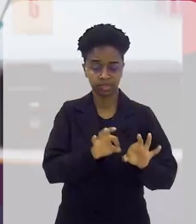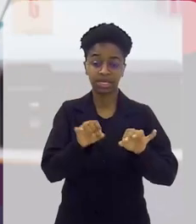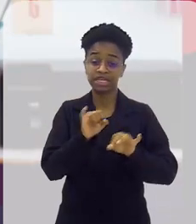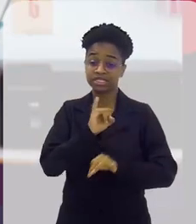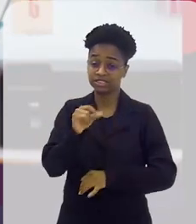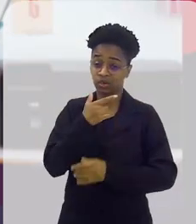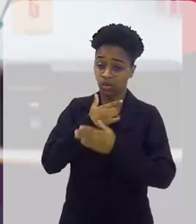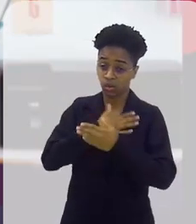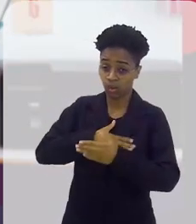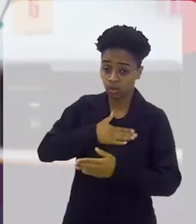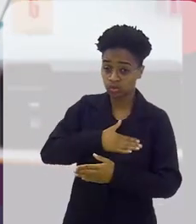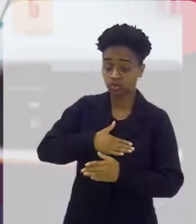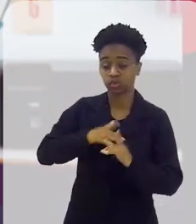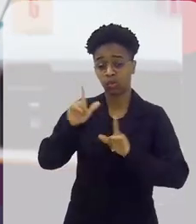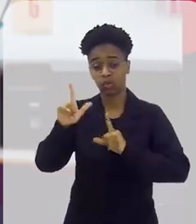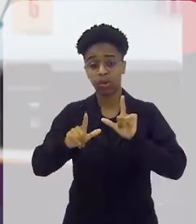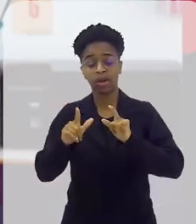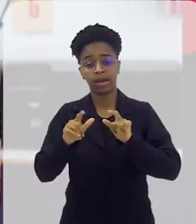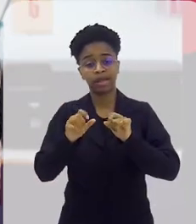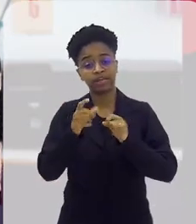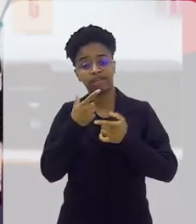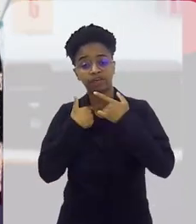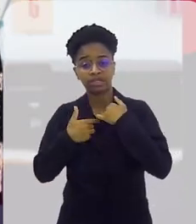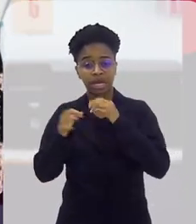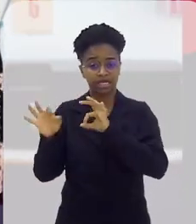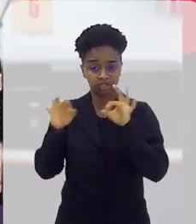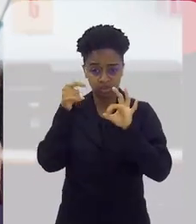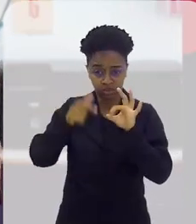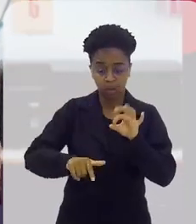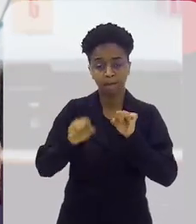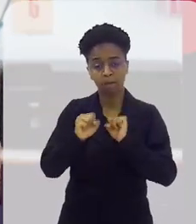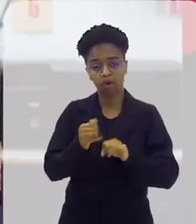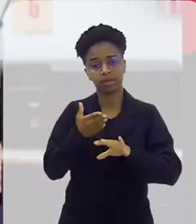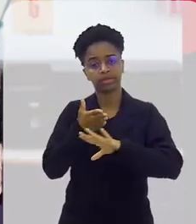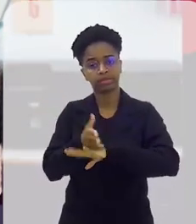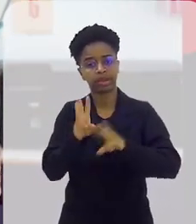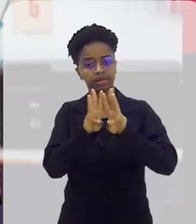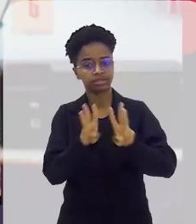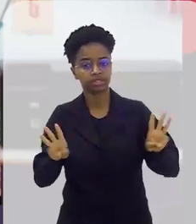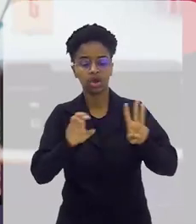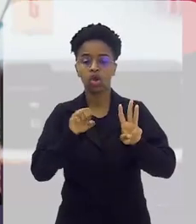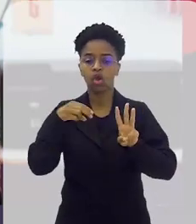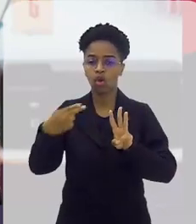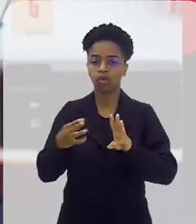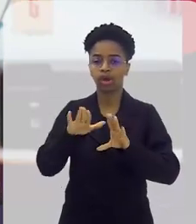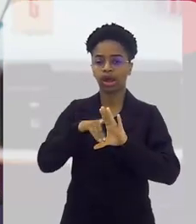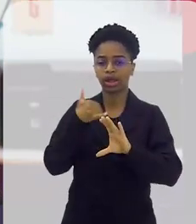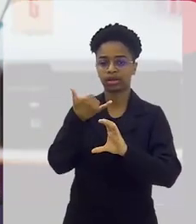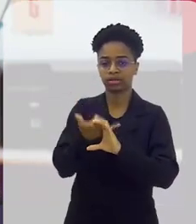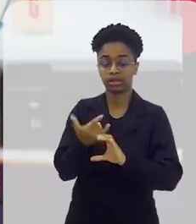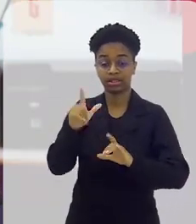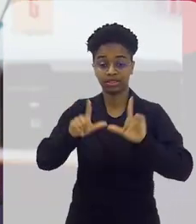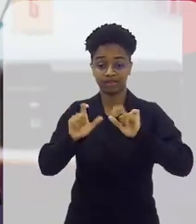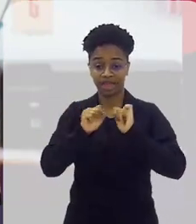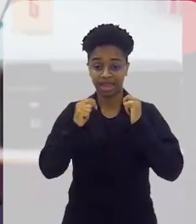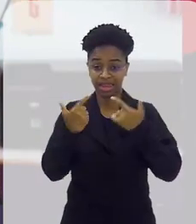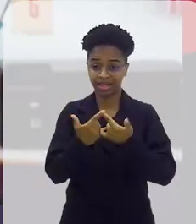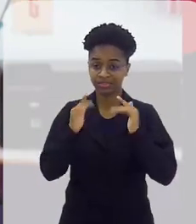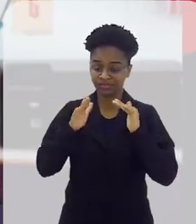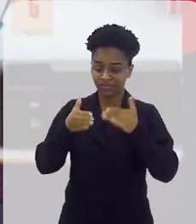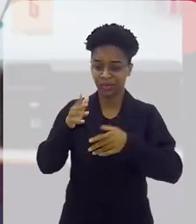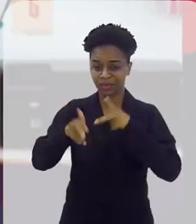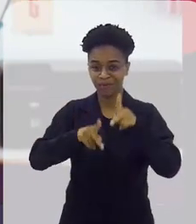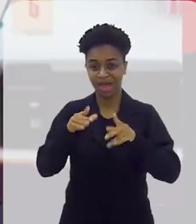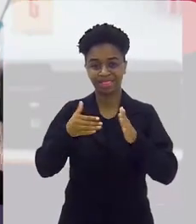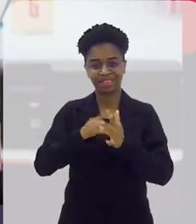nos acompanhou. Se gostou do programa e quiser rever, você pode acessar o nosso site ou o nosso canal no YouTube. TV